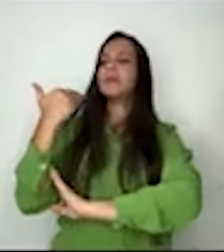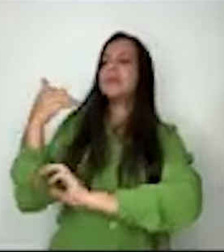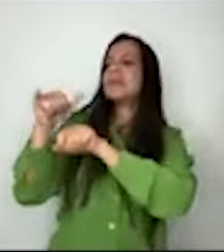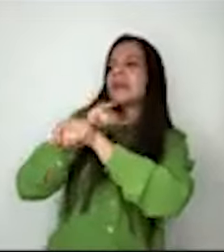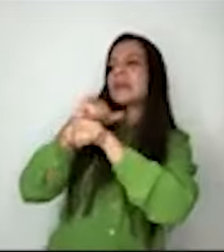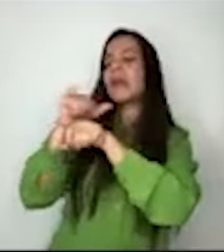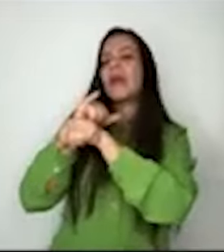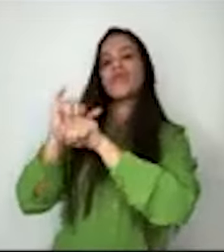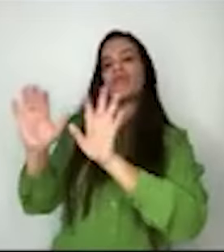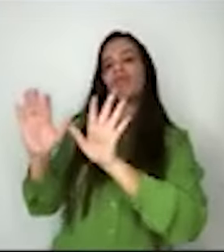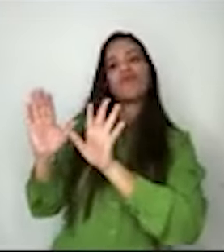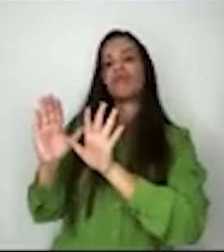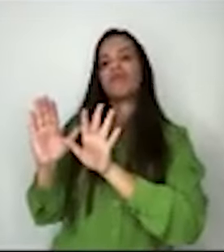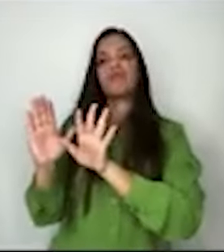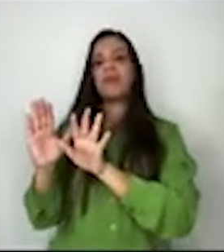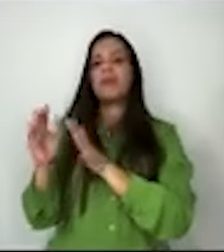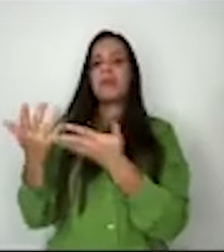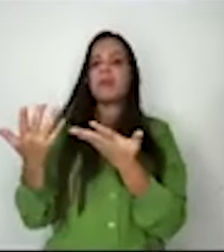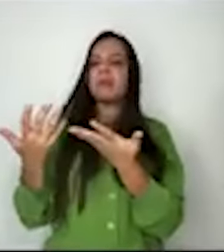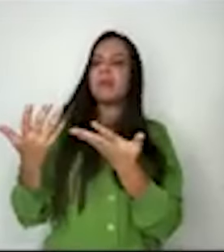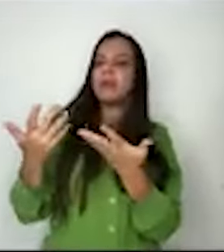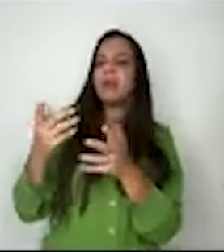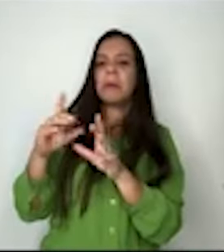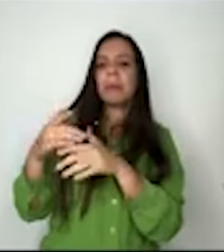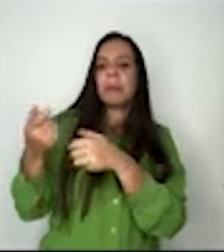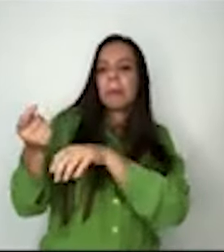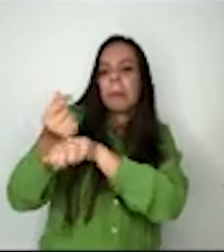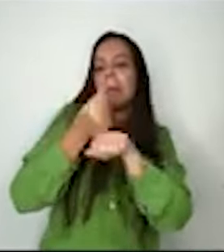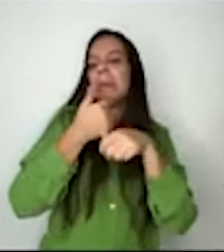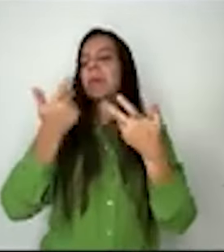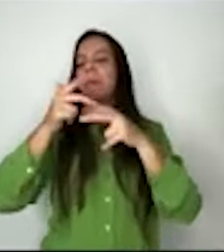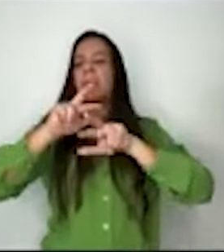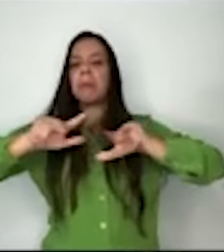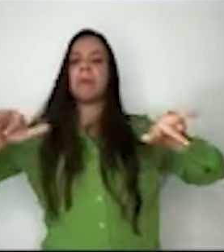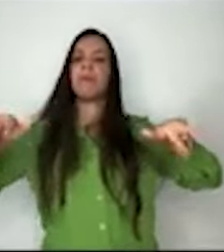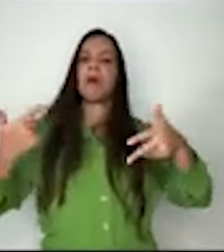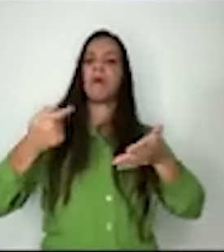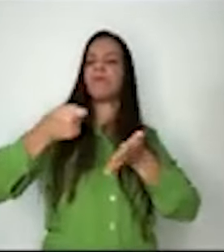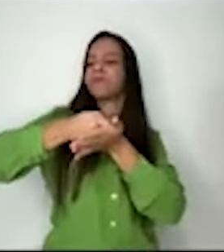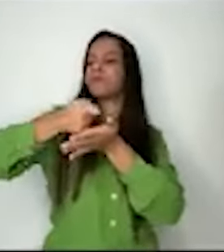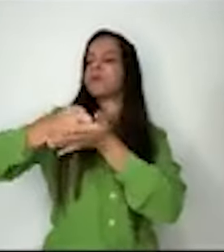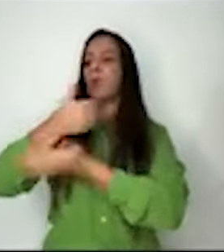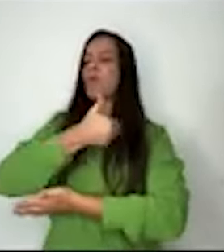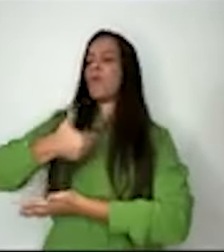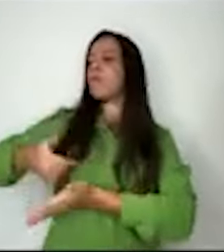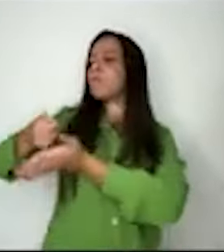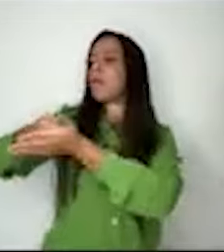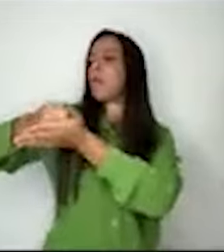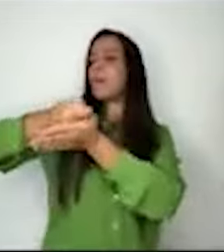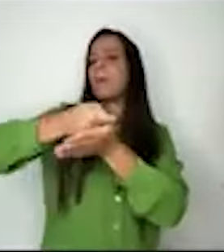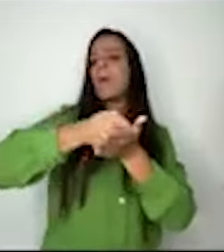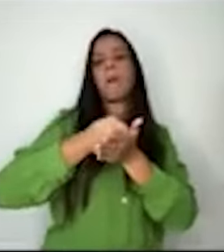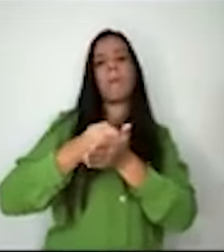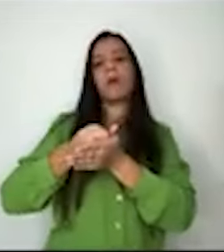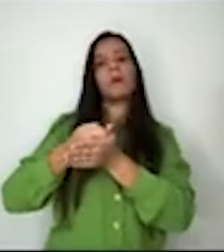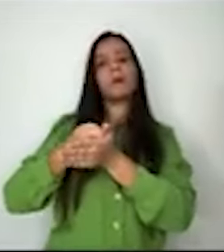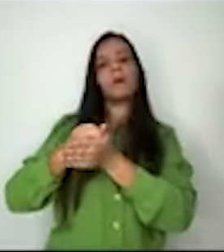comunismo, o fascismo, o nazismo, os regimes militares e os fundamentalismos religiosos.